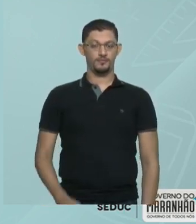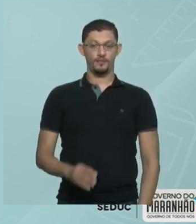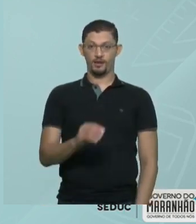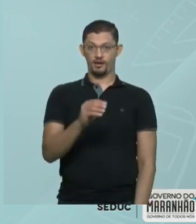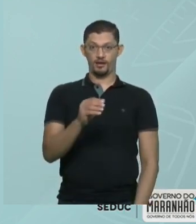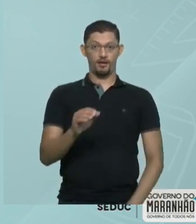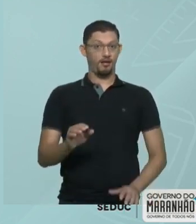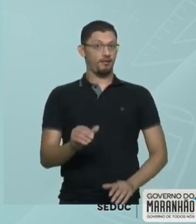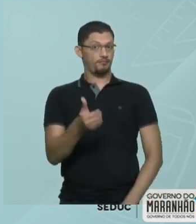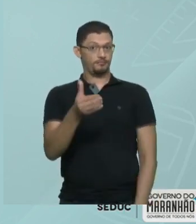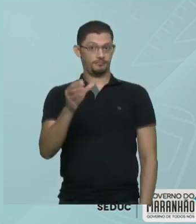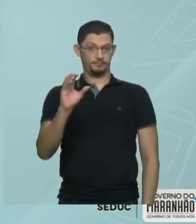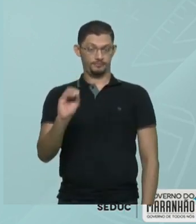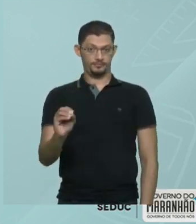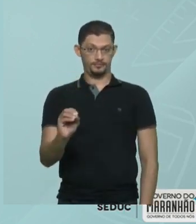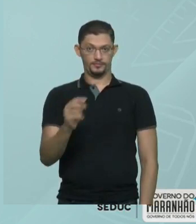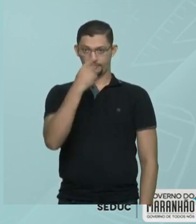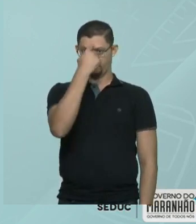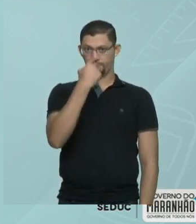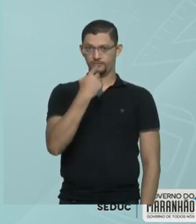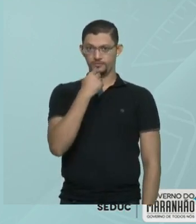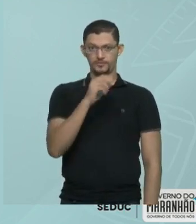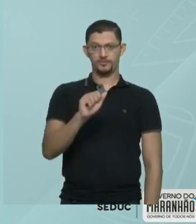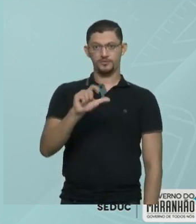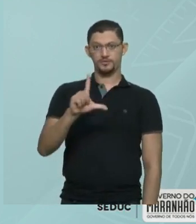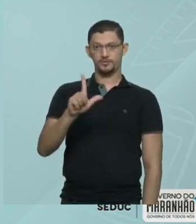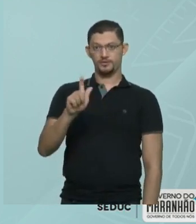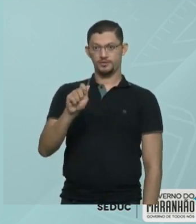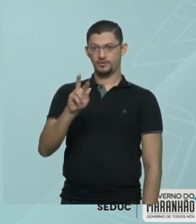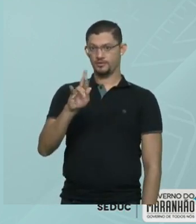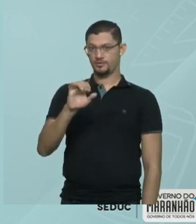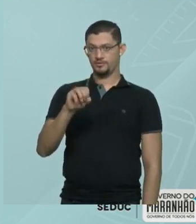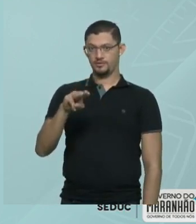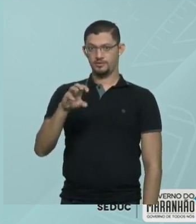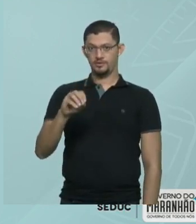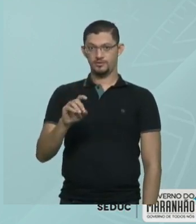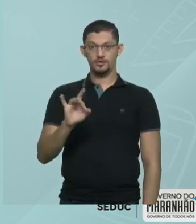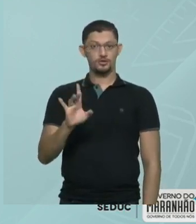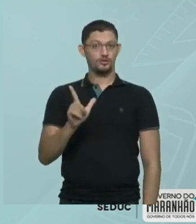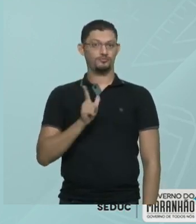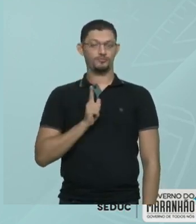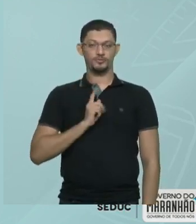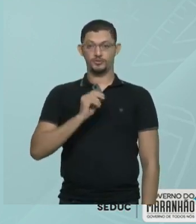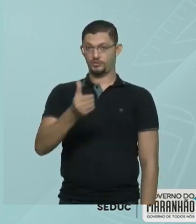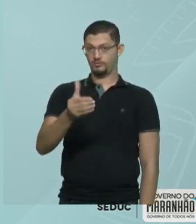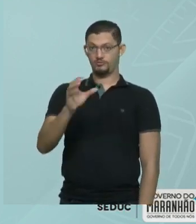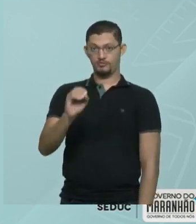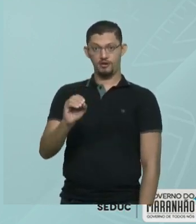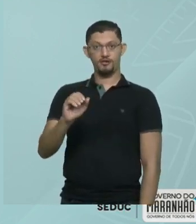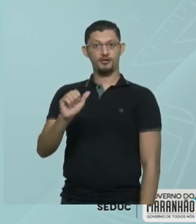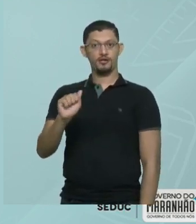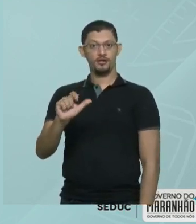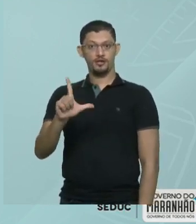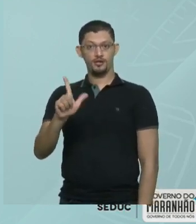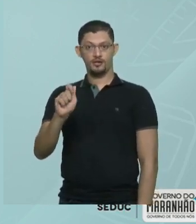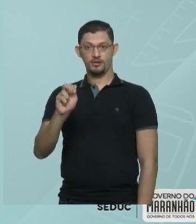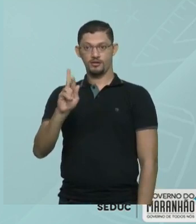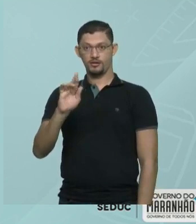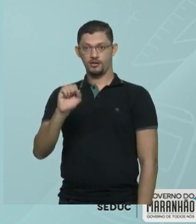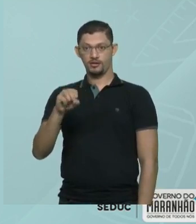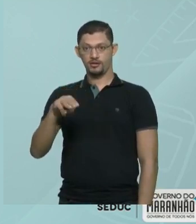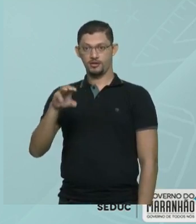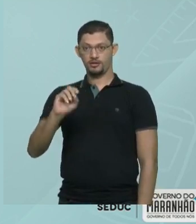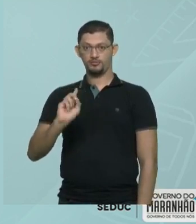10 símbolos é o que eu chamo de algarismo. Então, só existem 10 algarismos no nosso sistema.